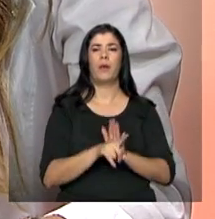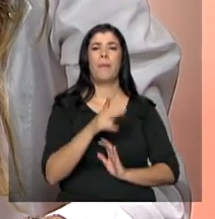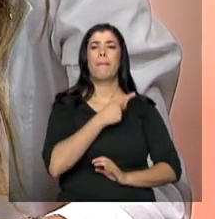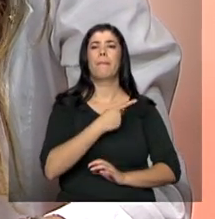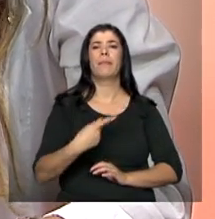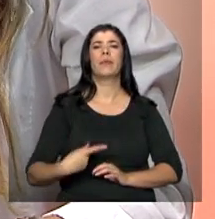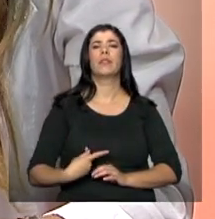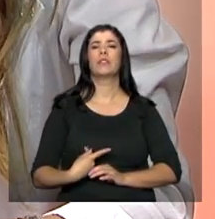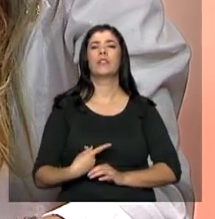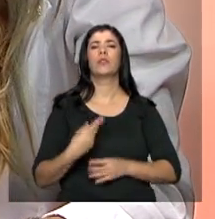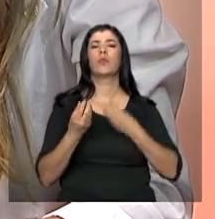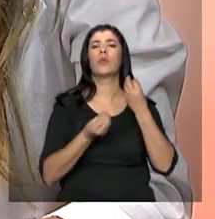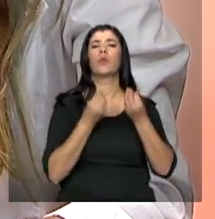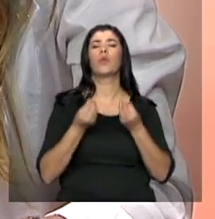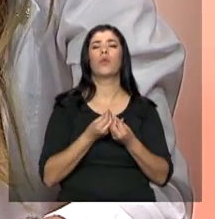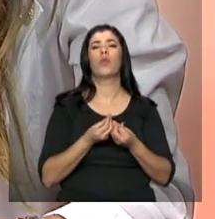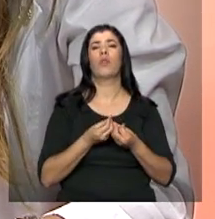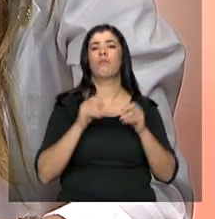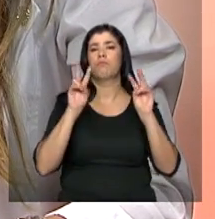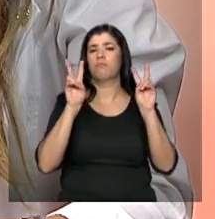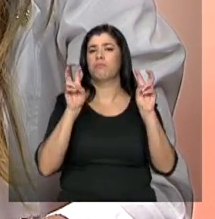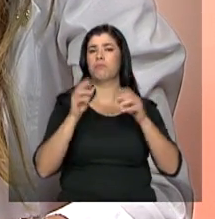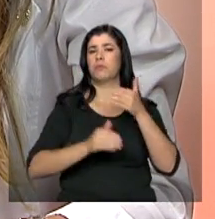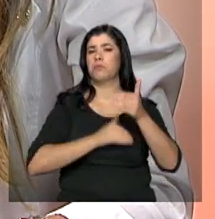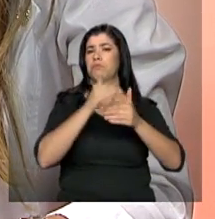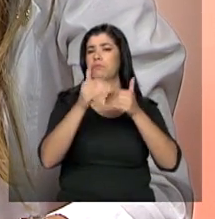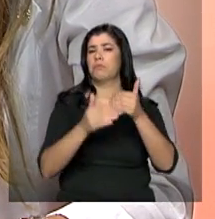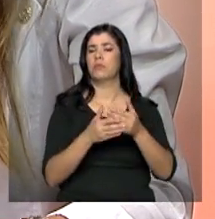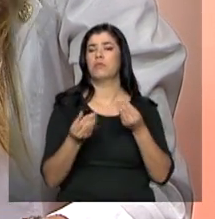tema vai ser desenvolvido nessas conferências?